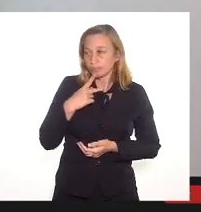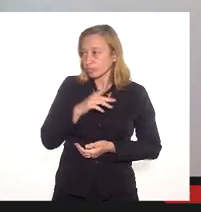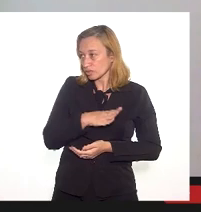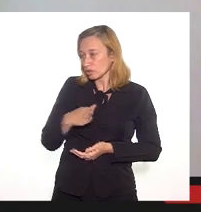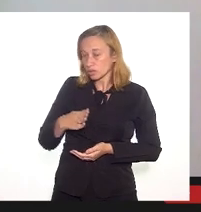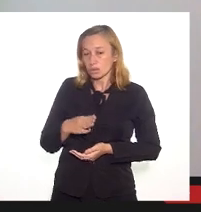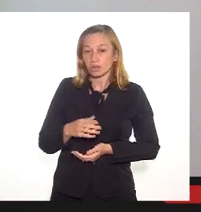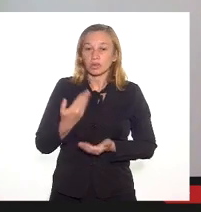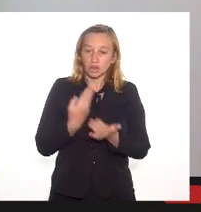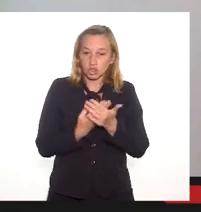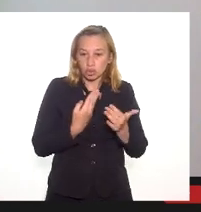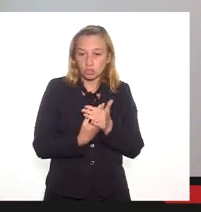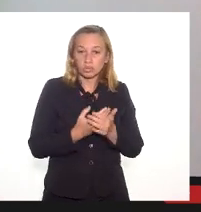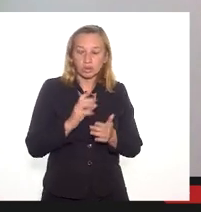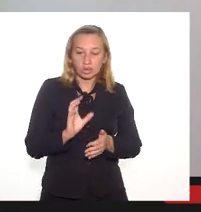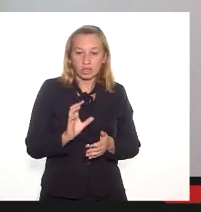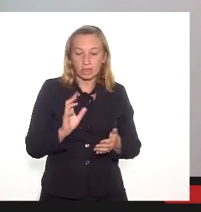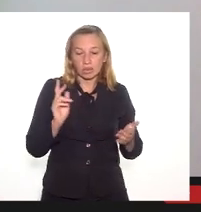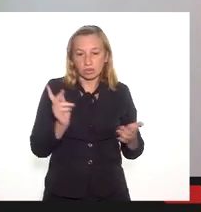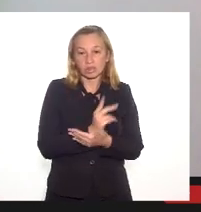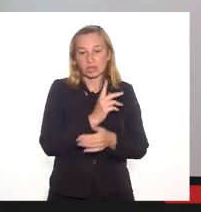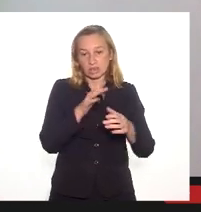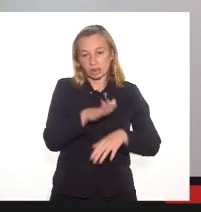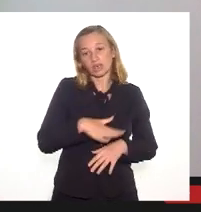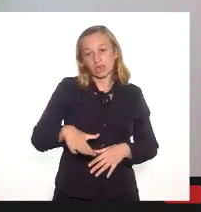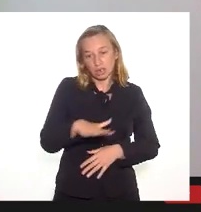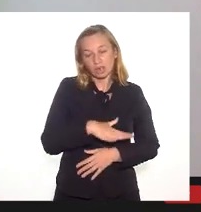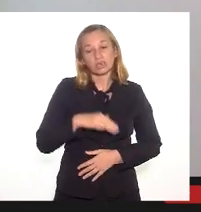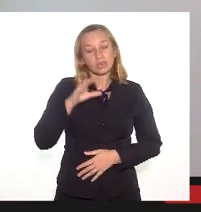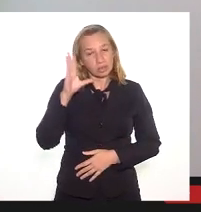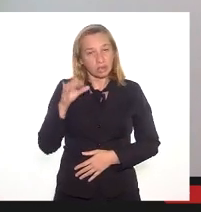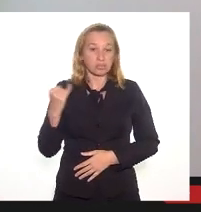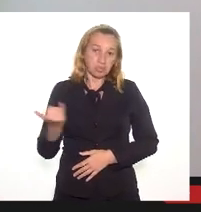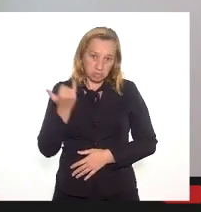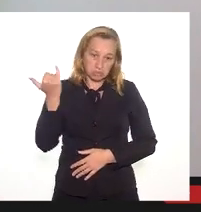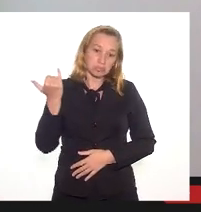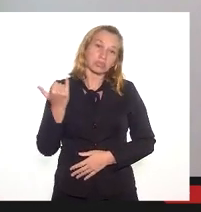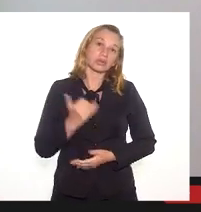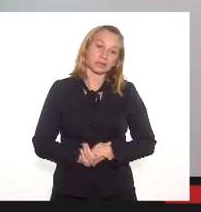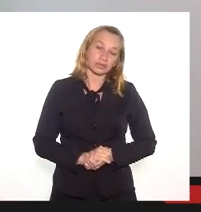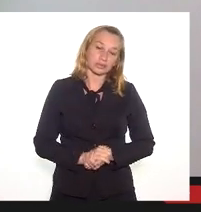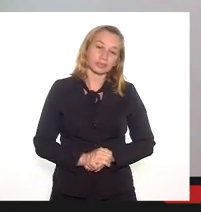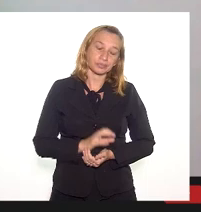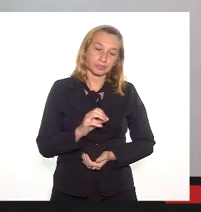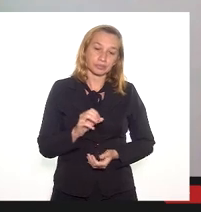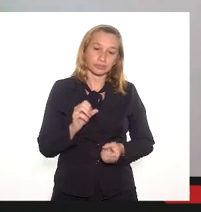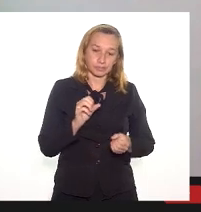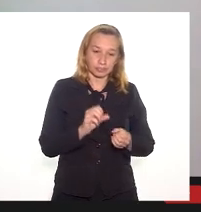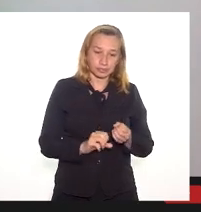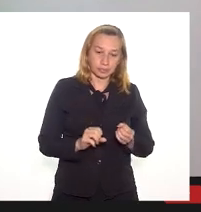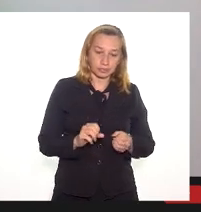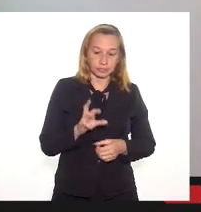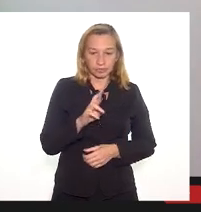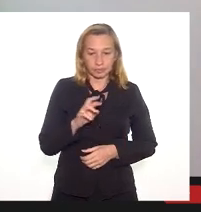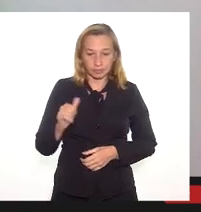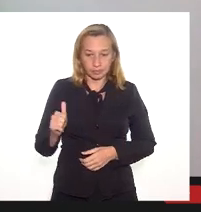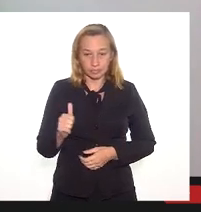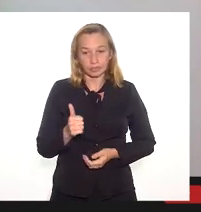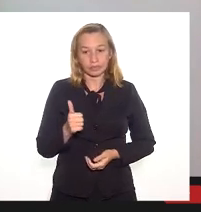necessários muitos estudos a serem realizados na área, e que seria interessante se fazer o EIA-RIMA,